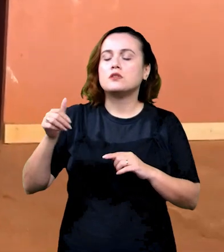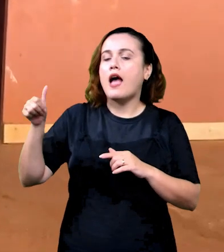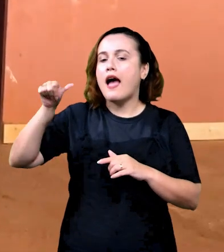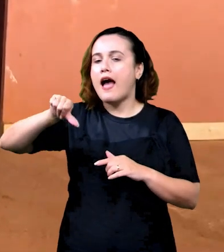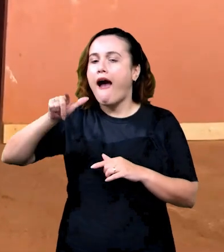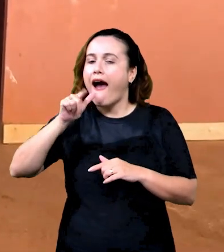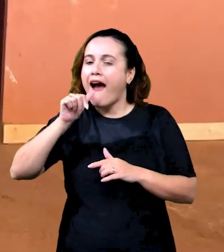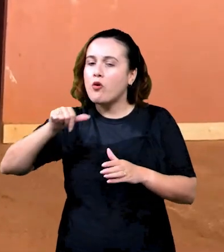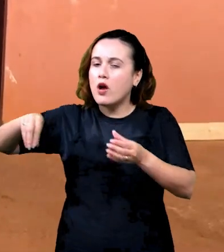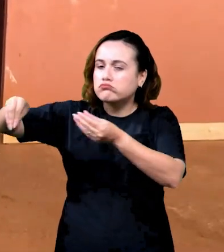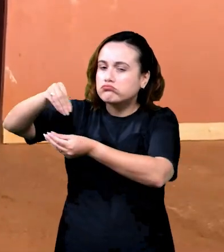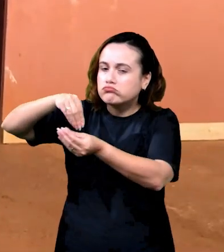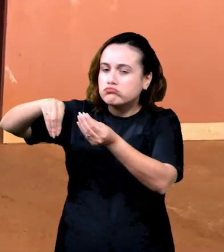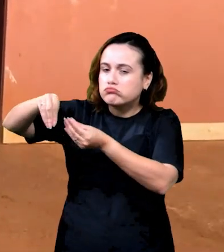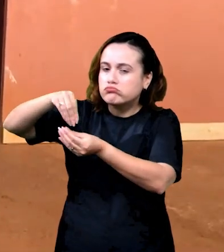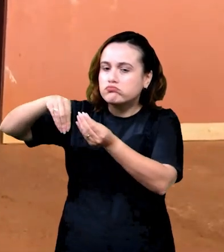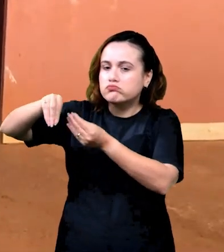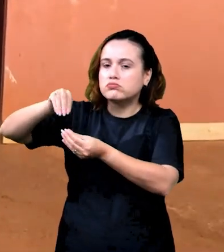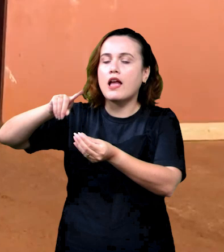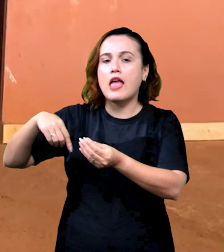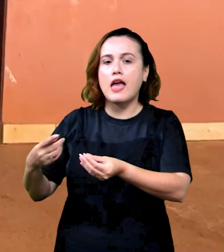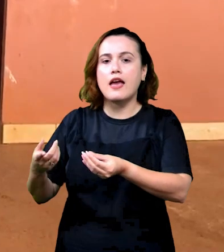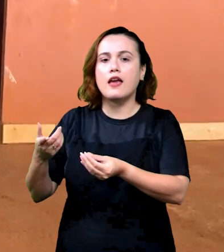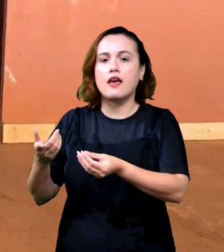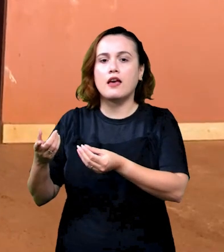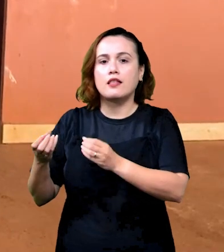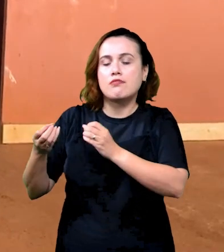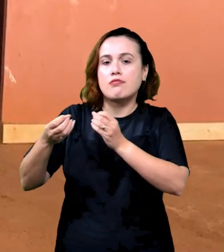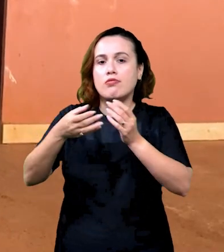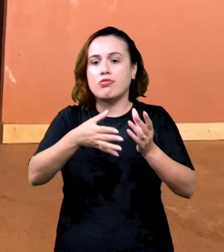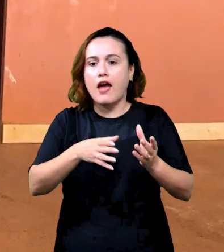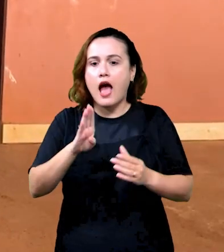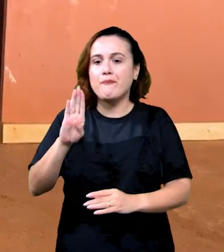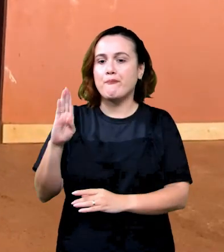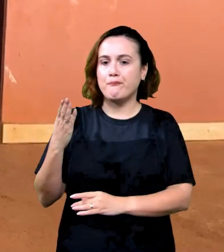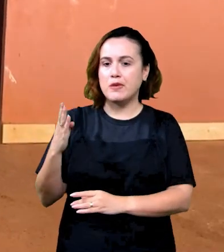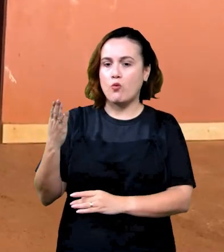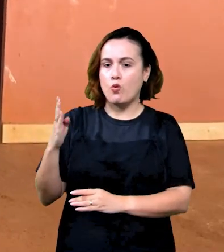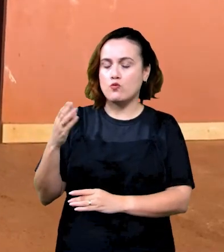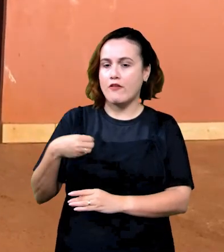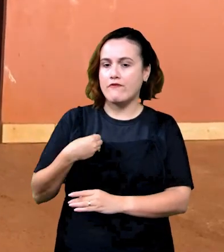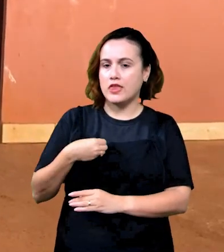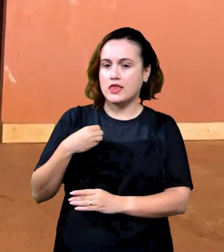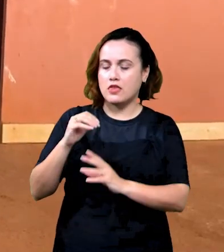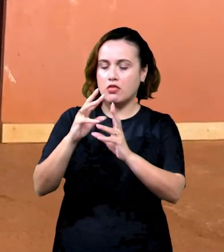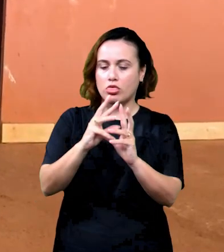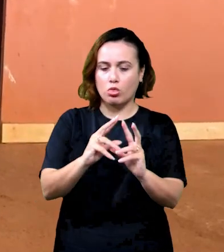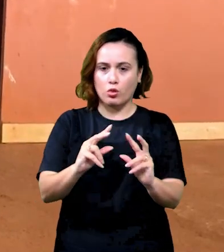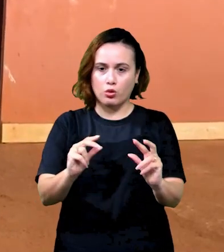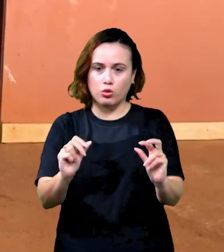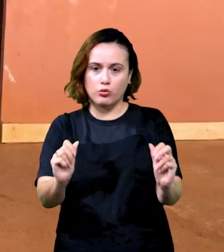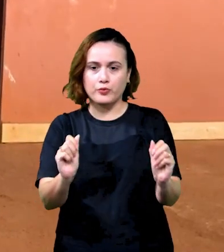em água para, de certa forma, trazer a questão biológica para a decomposição